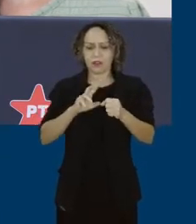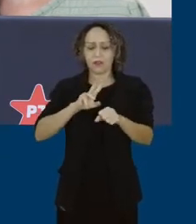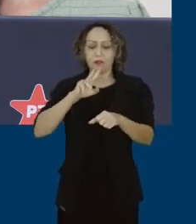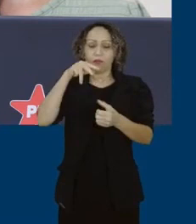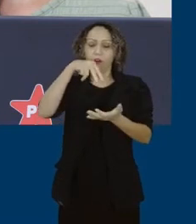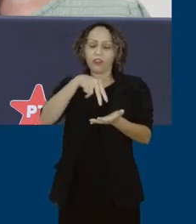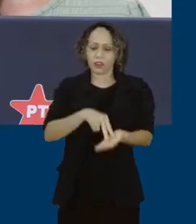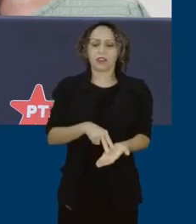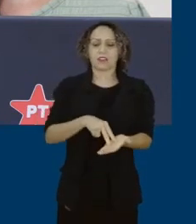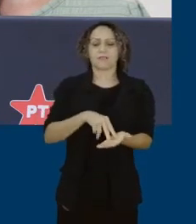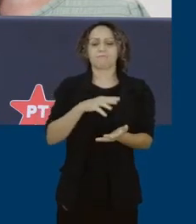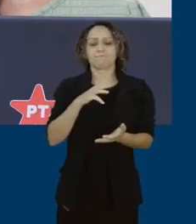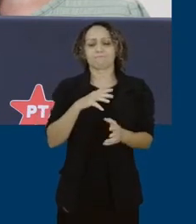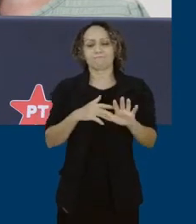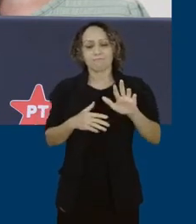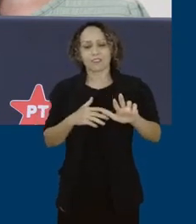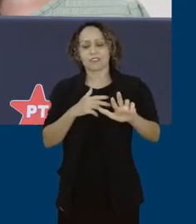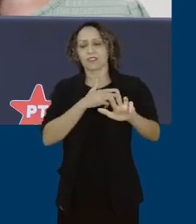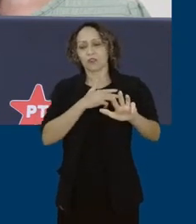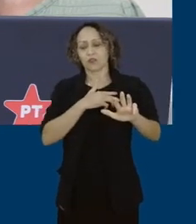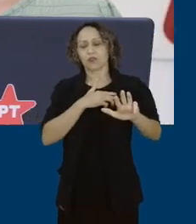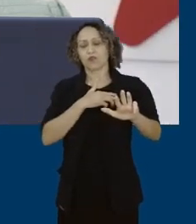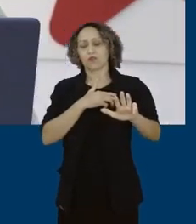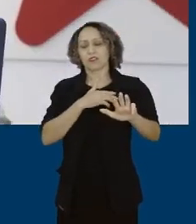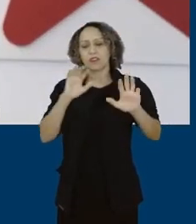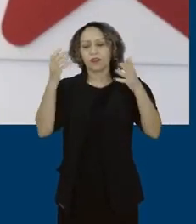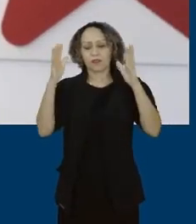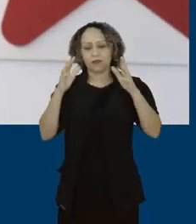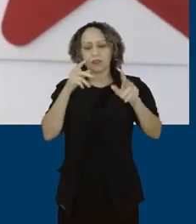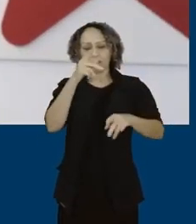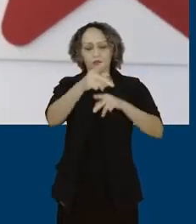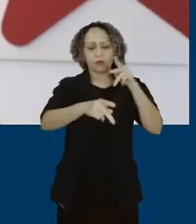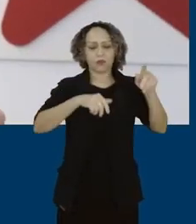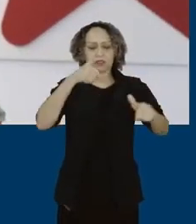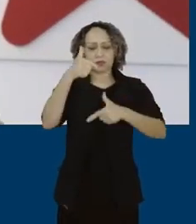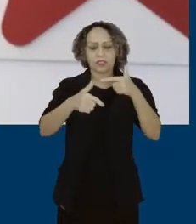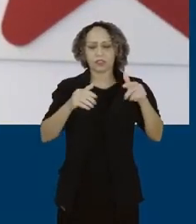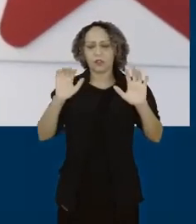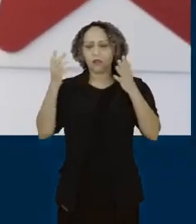viva o Partido dos Trabalhadores, viva o povo brasileiro. Viva, bom dia.